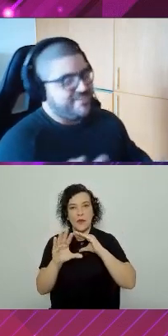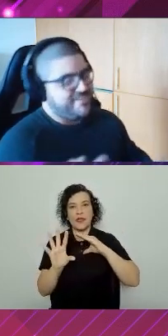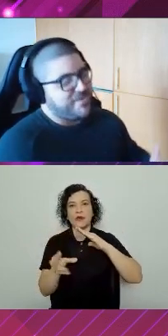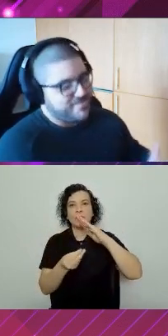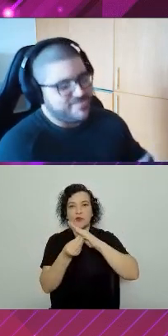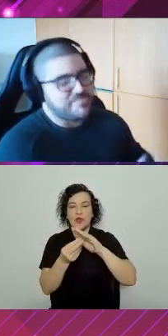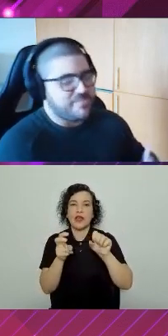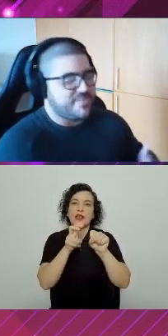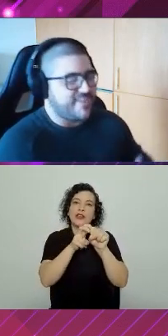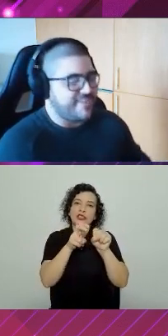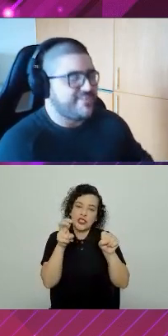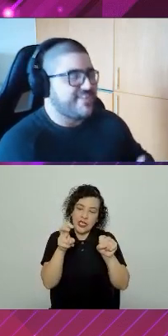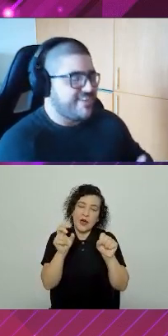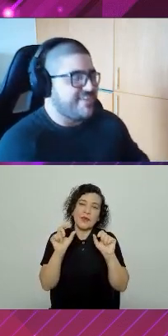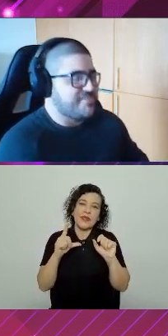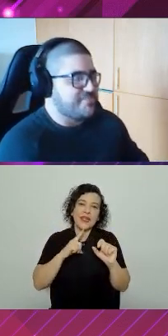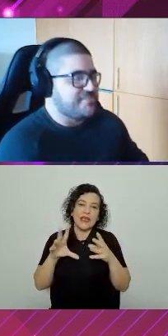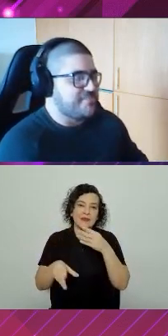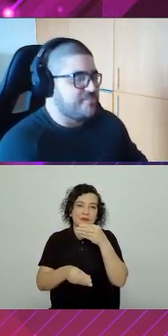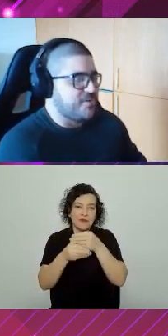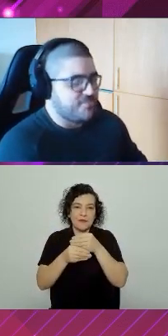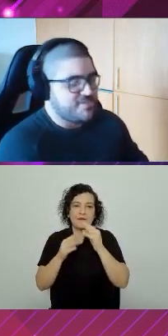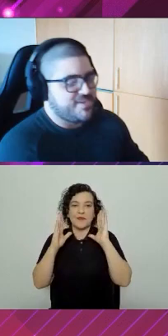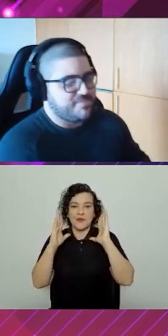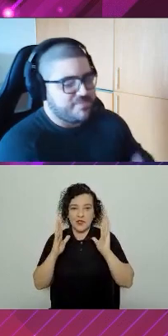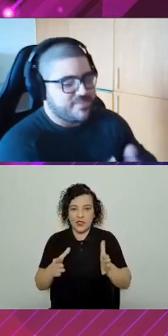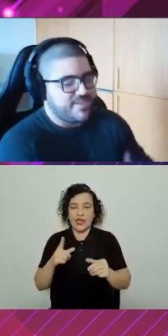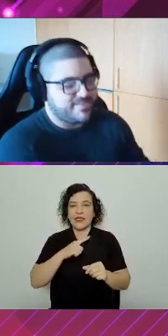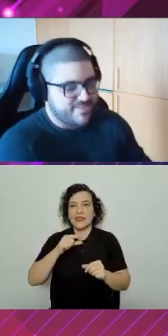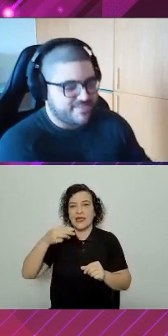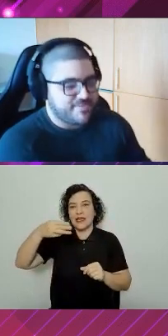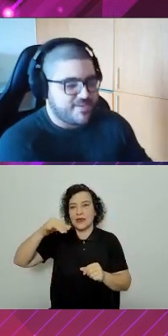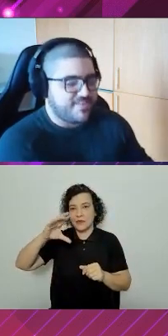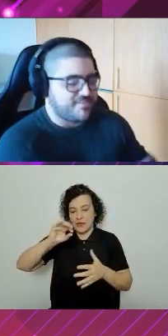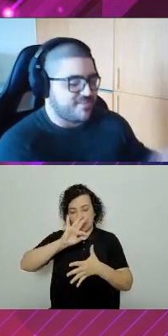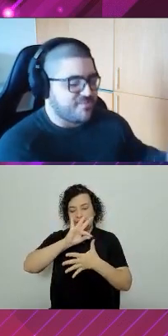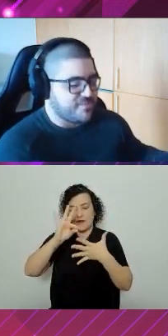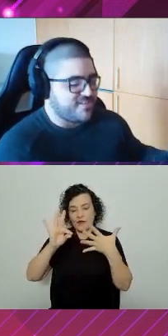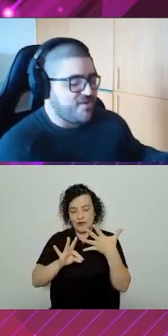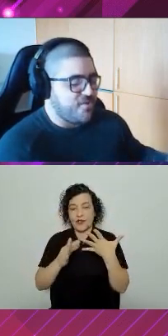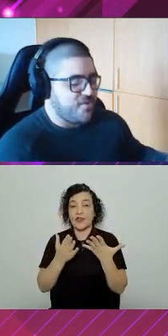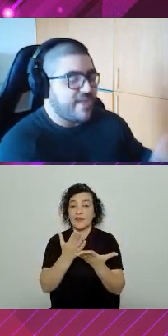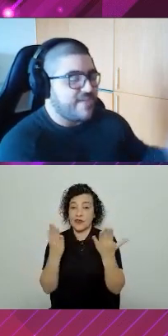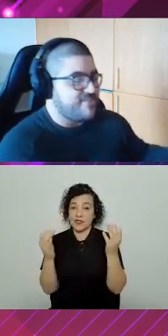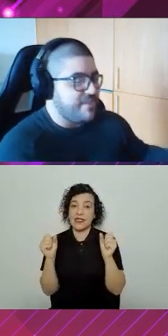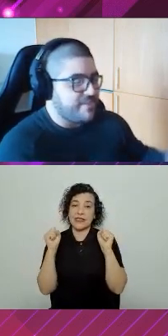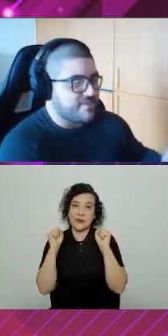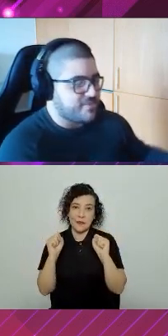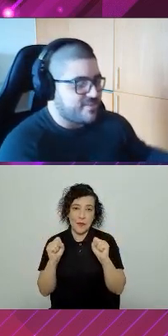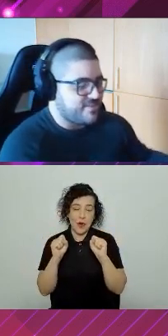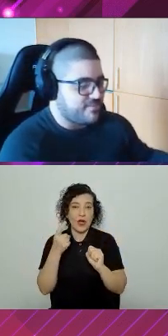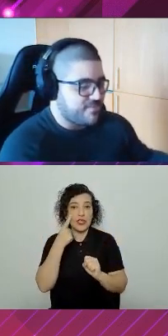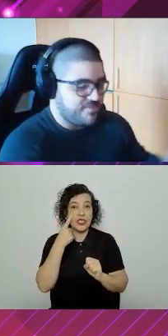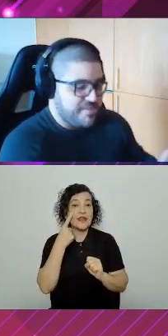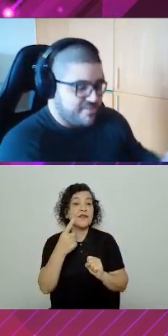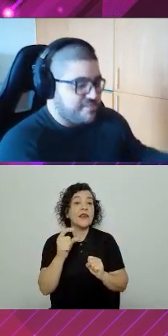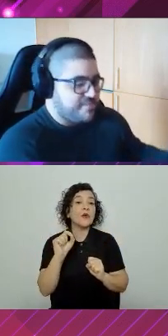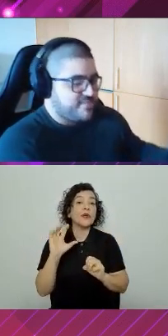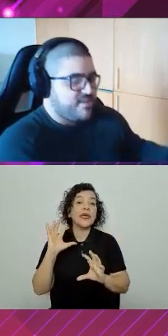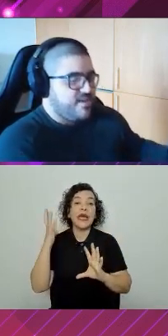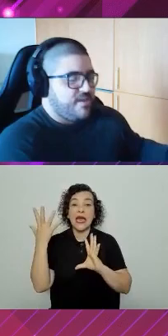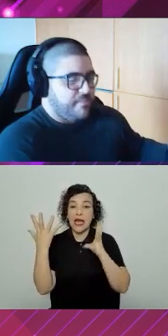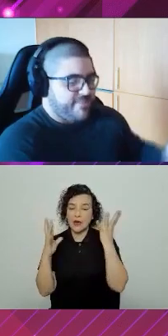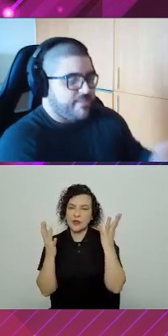que tem um negocinho implementado, já tem um micro front-end implementado, certo? Então, vocês vão poder só rodar e ver a mágica acontecendo, uma coisa bem